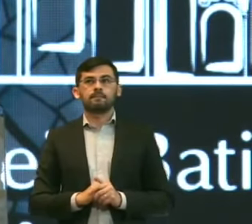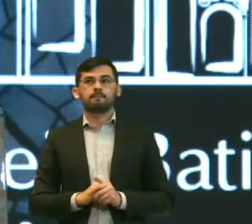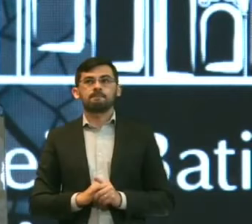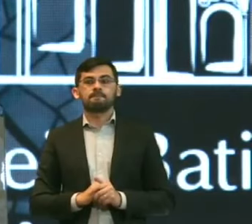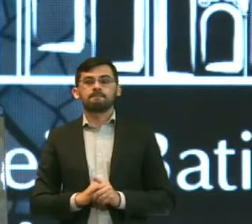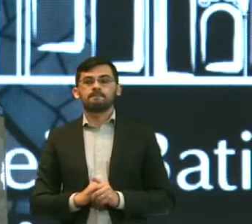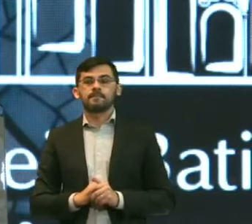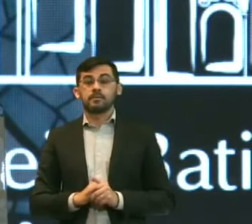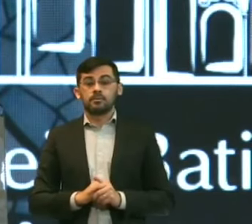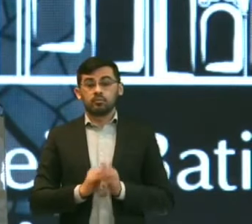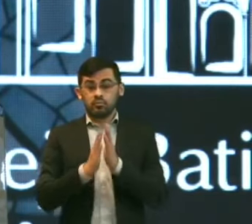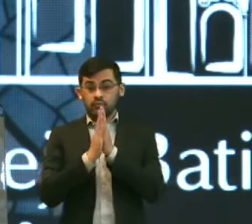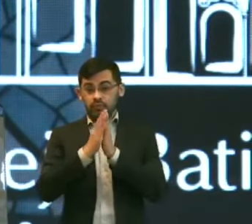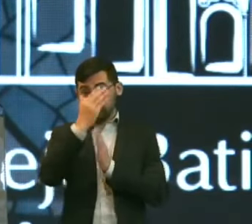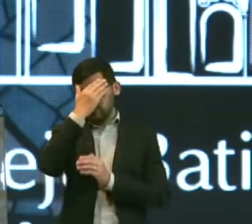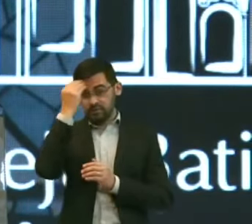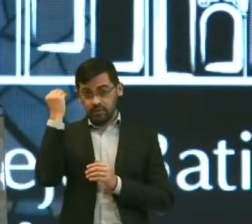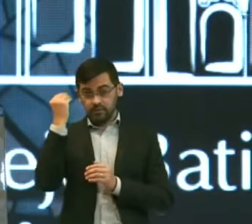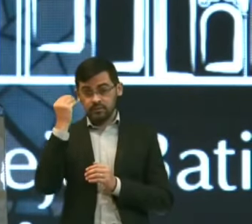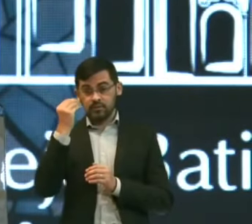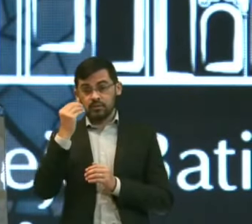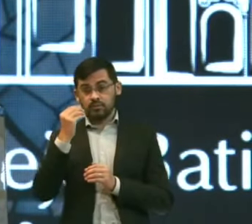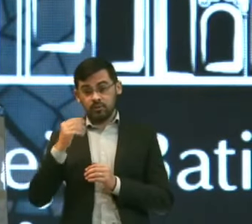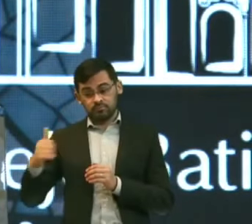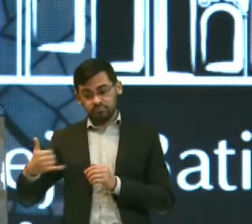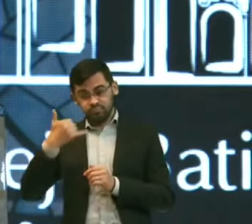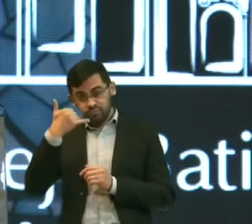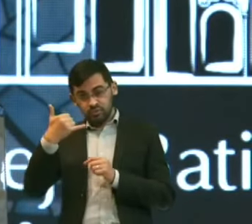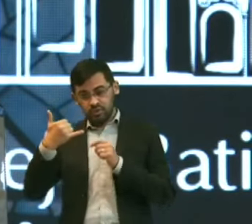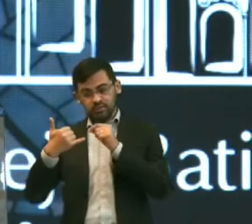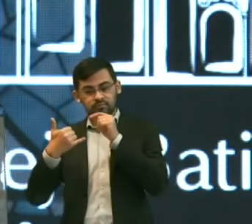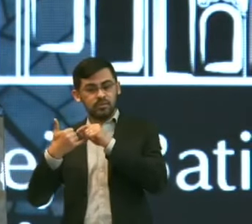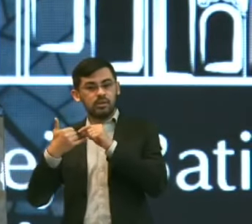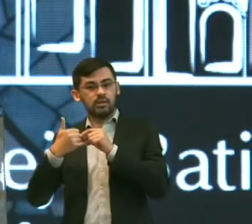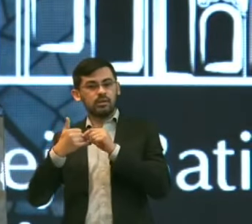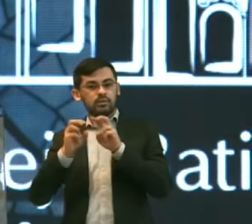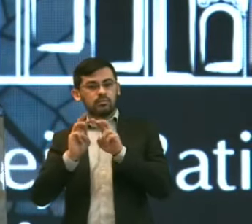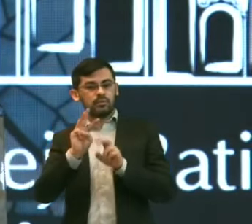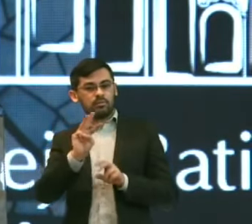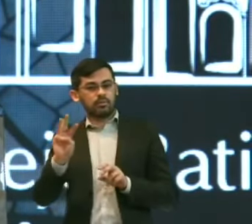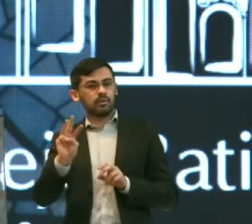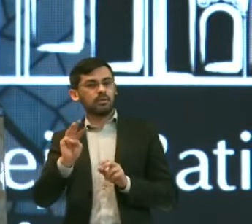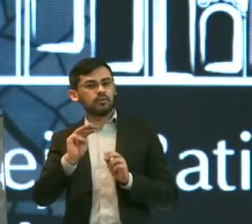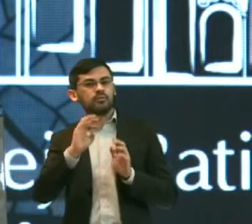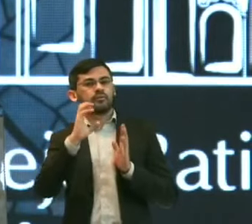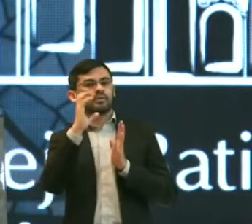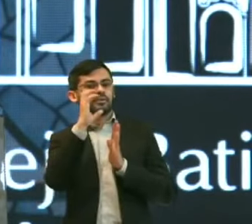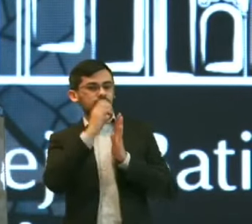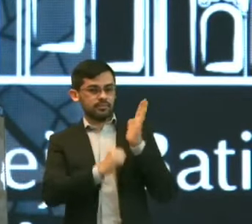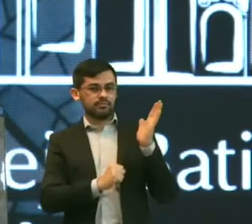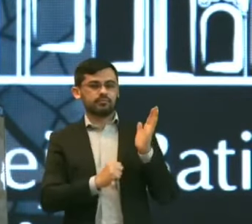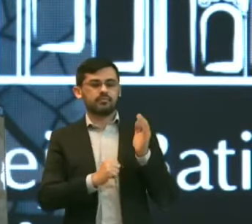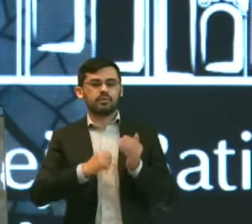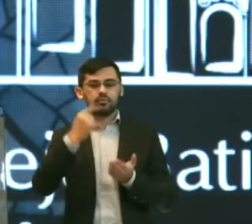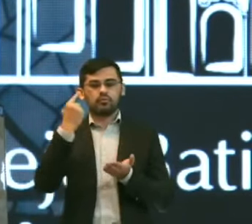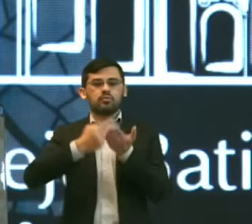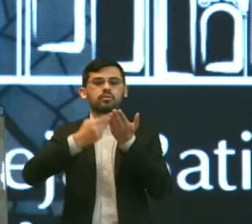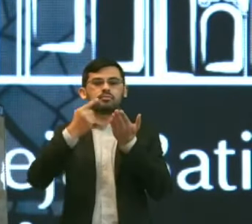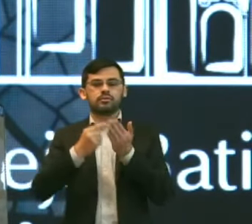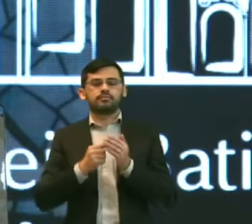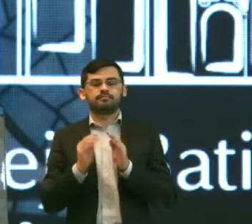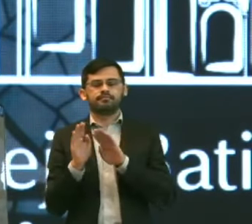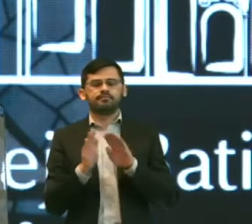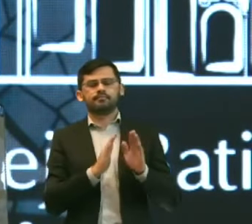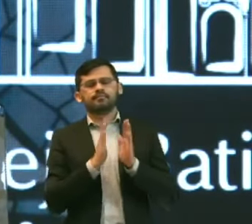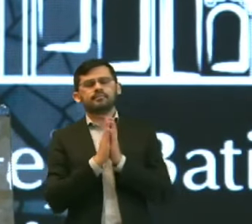Não esquece Hoje Pega lá O teu celular Se dispõe Está bom? Pai